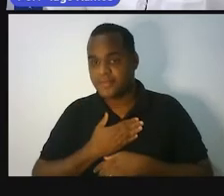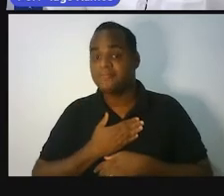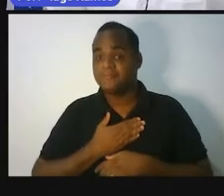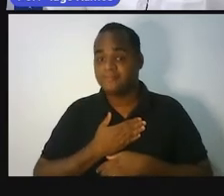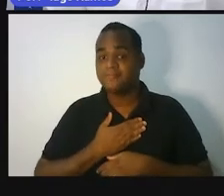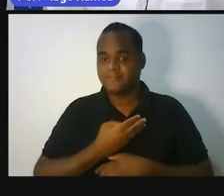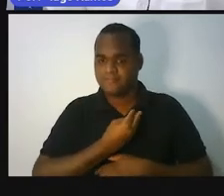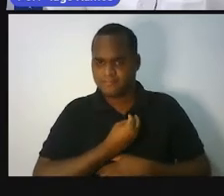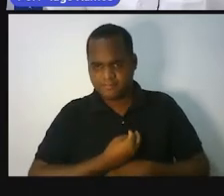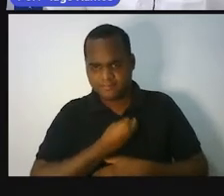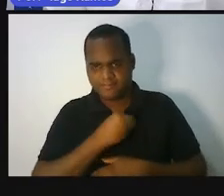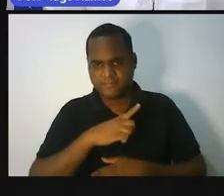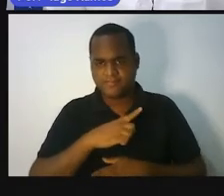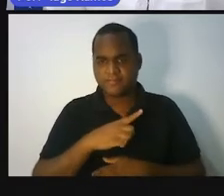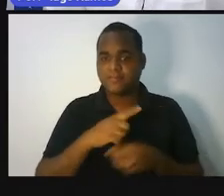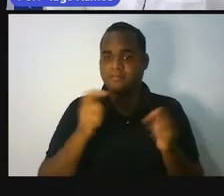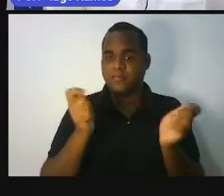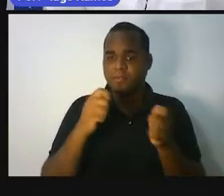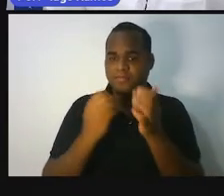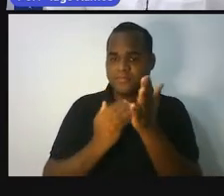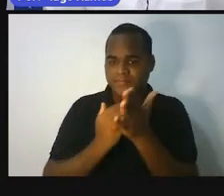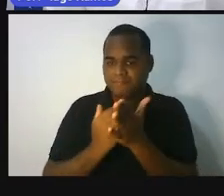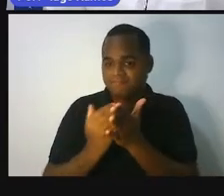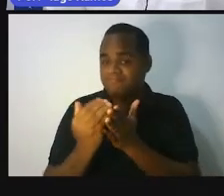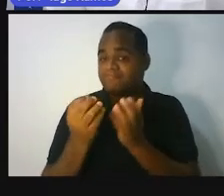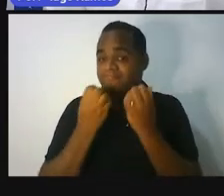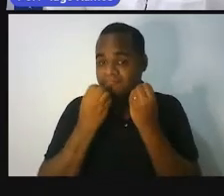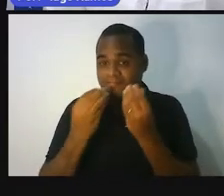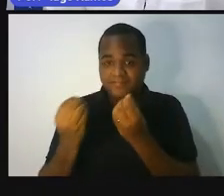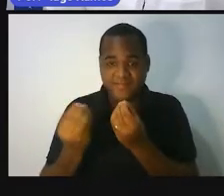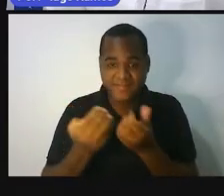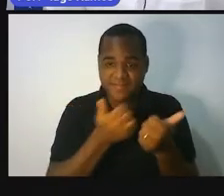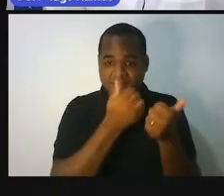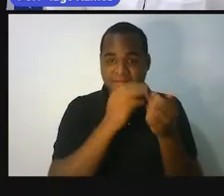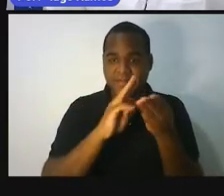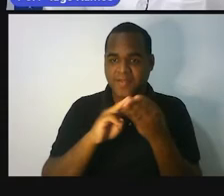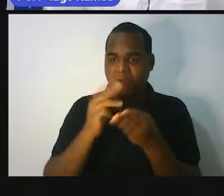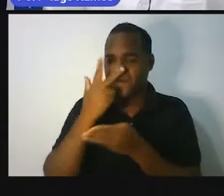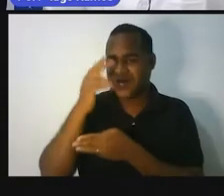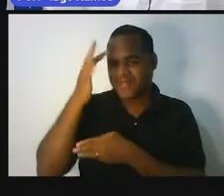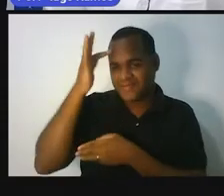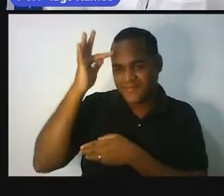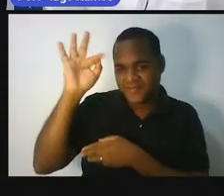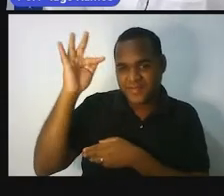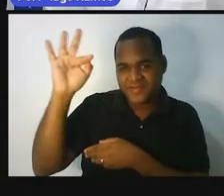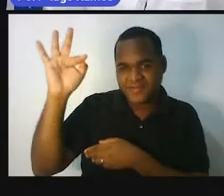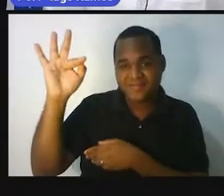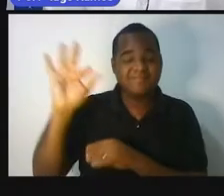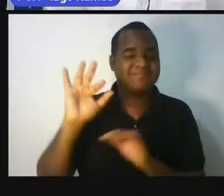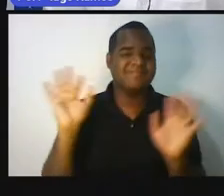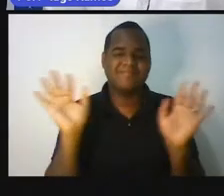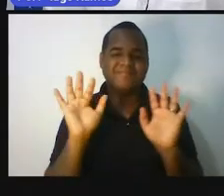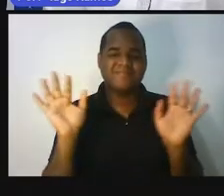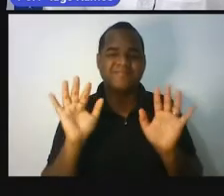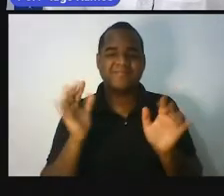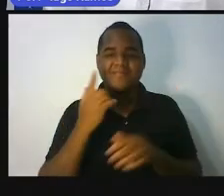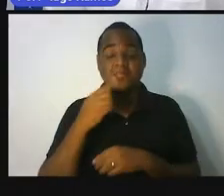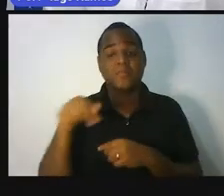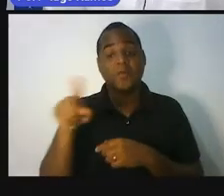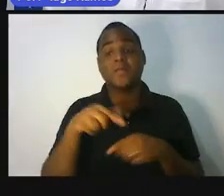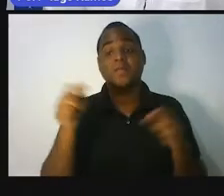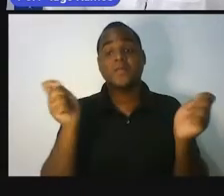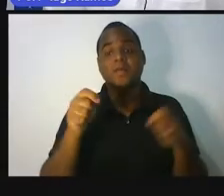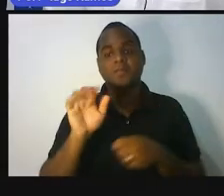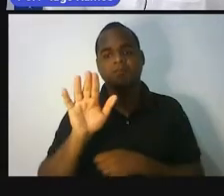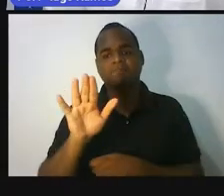e conosco passou a existir a matemática. Parece até papo de filósofo, né? Mas, é por isso que a